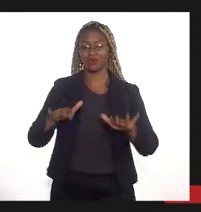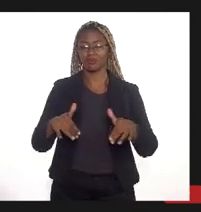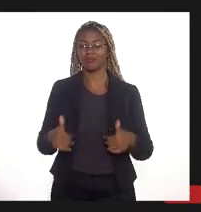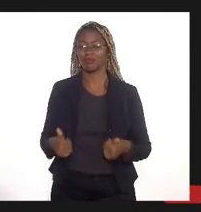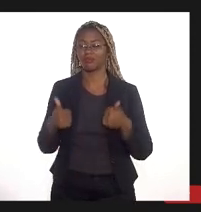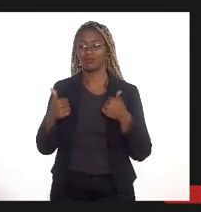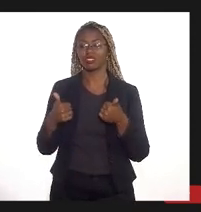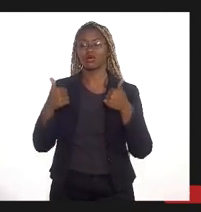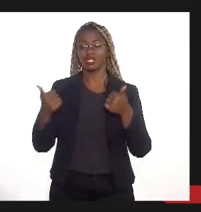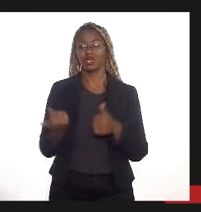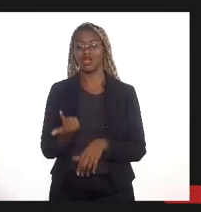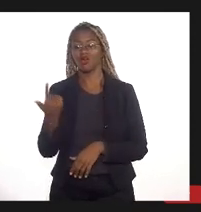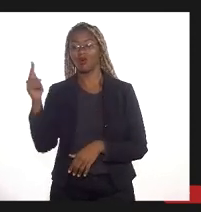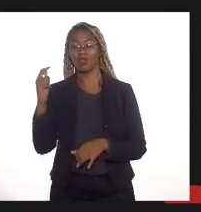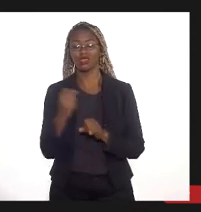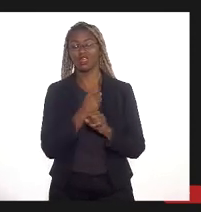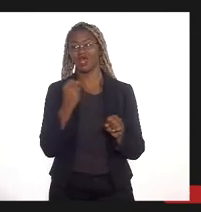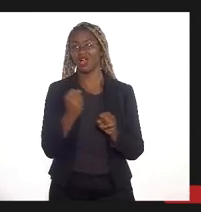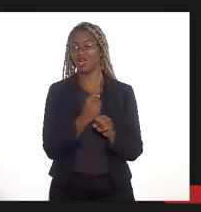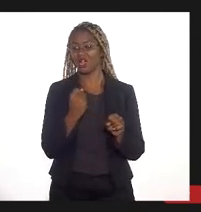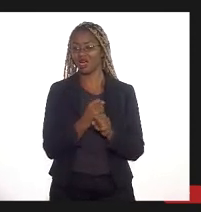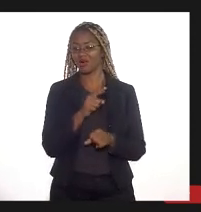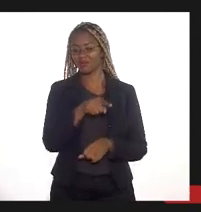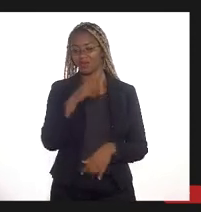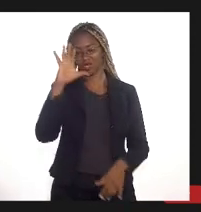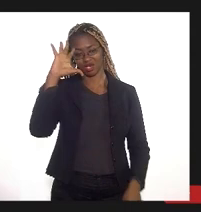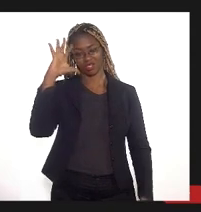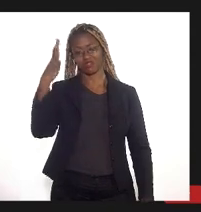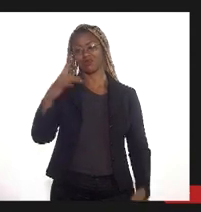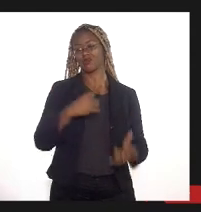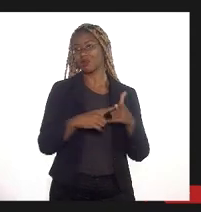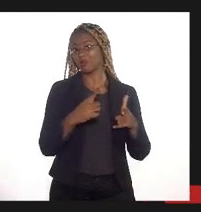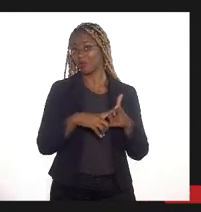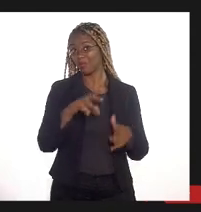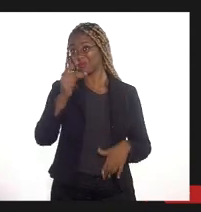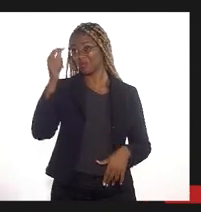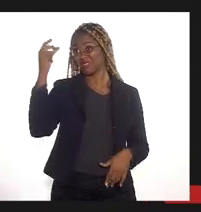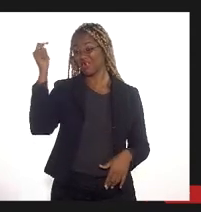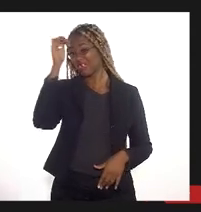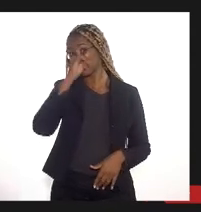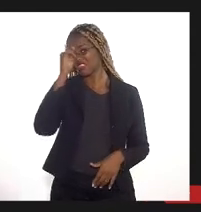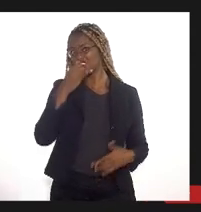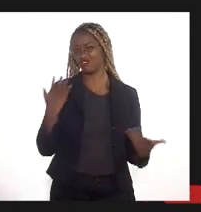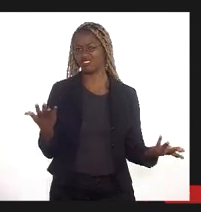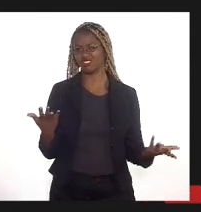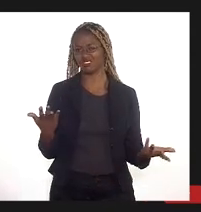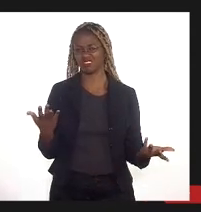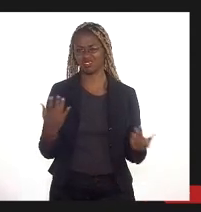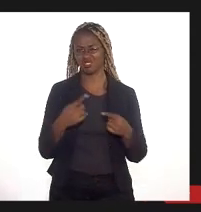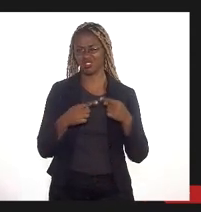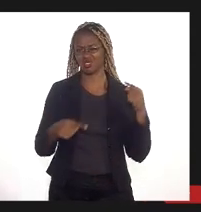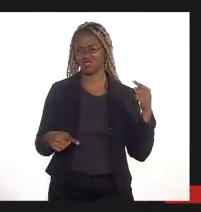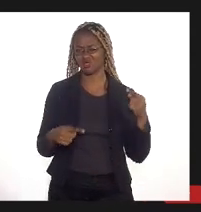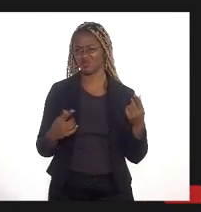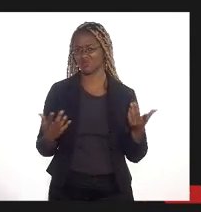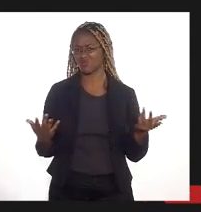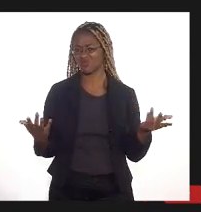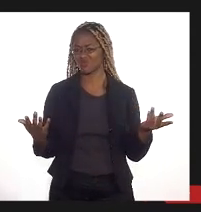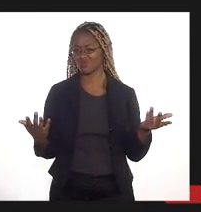uma outra obra para resolver os problemas de alagamento então isso é um contrassenso total é um